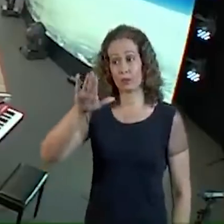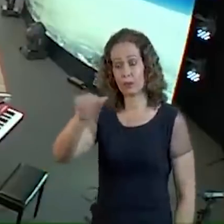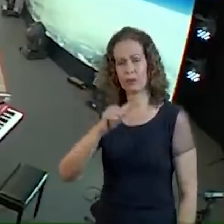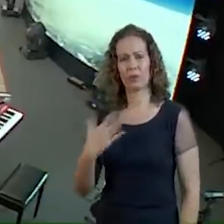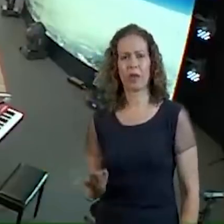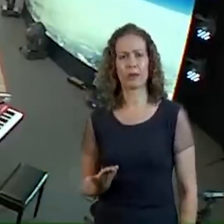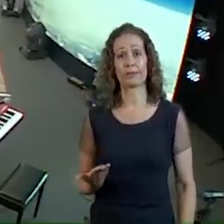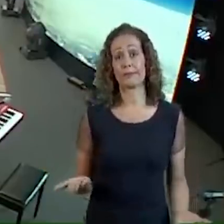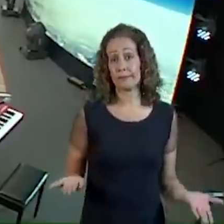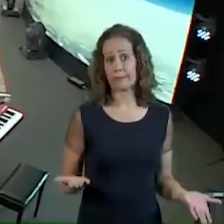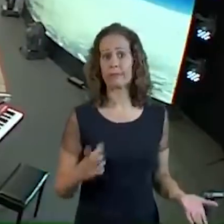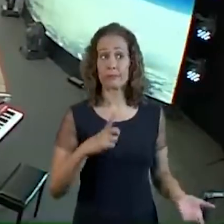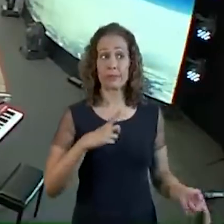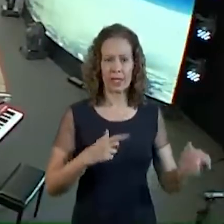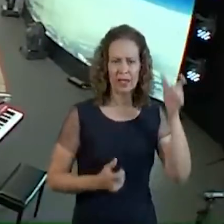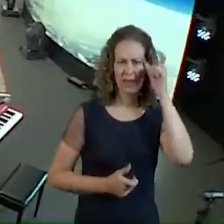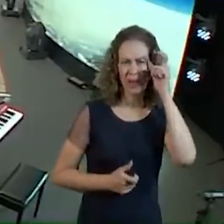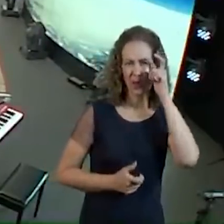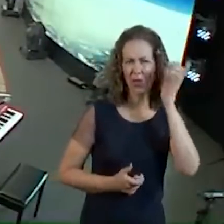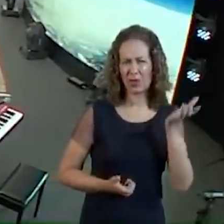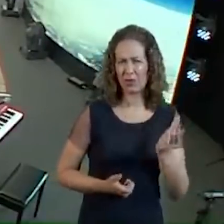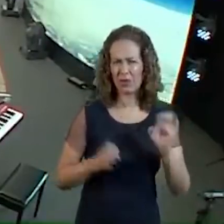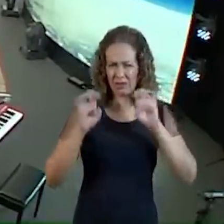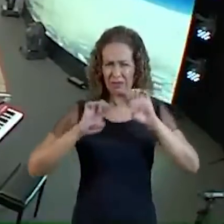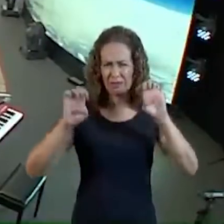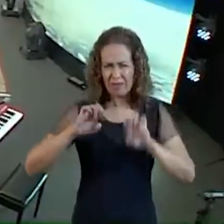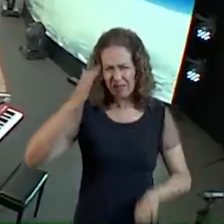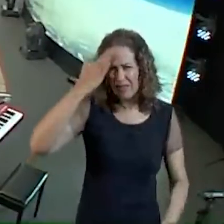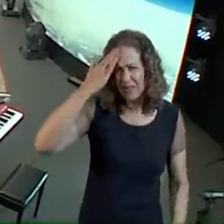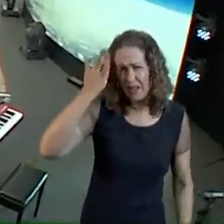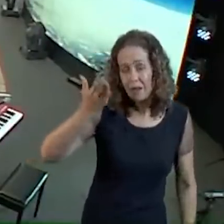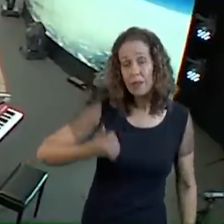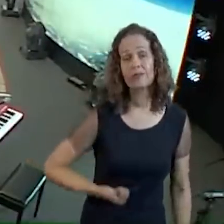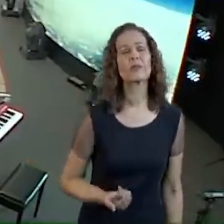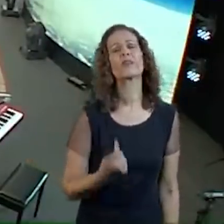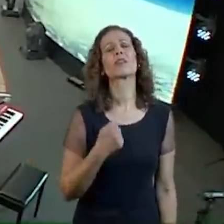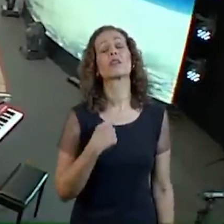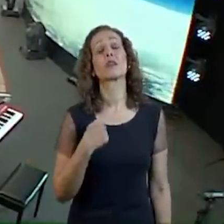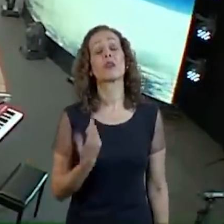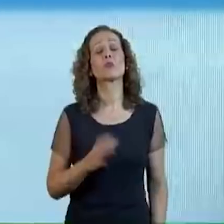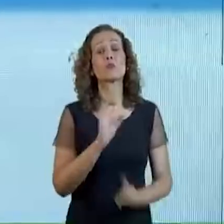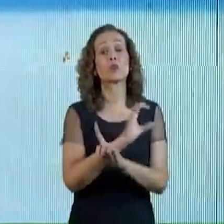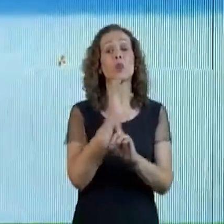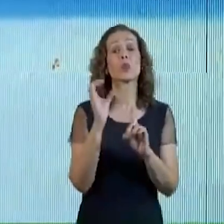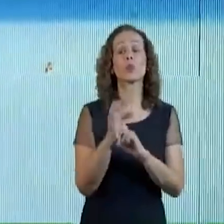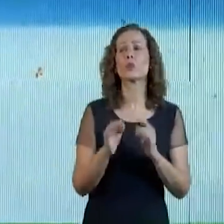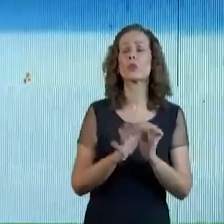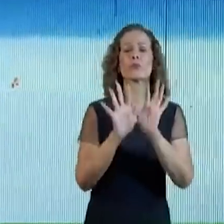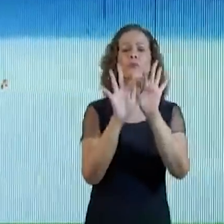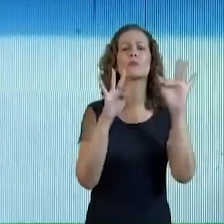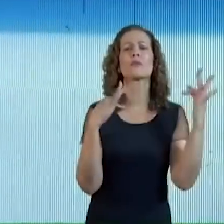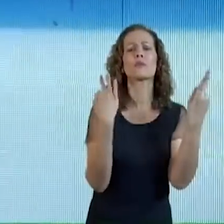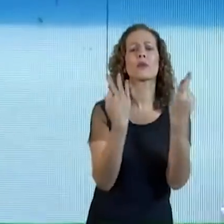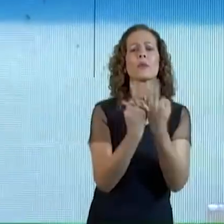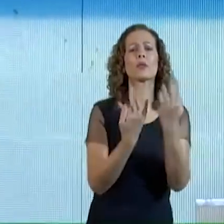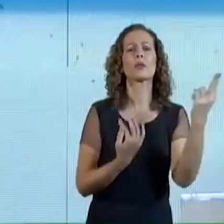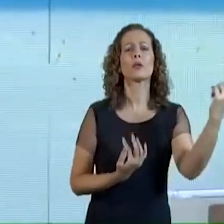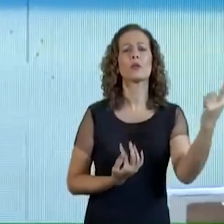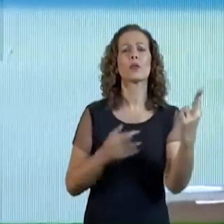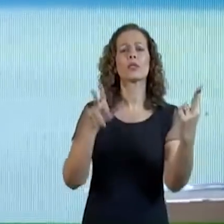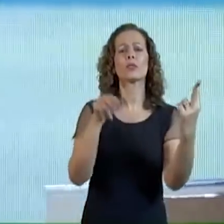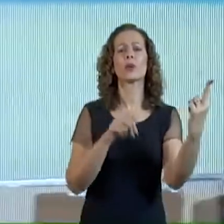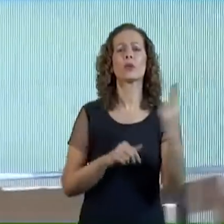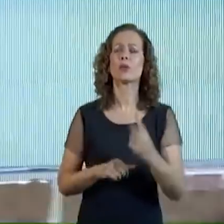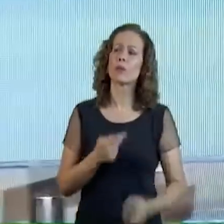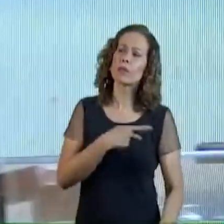Sabia que tem demônio evangelista? Um dia estou no culto assim, ó De repente uma família Dois irmãos vêm correndo Pastor,